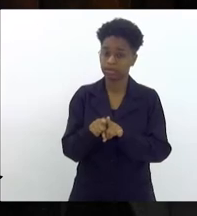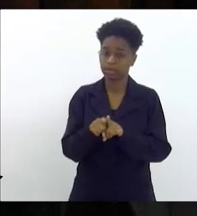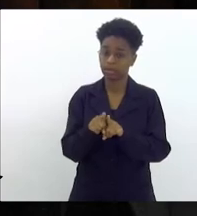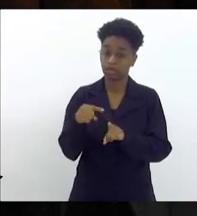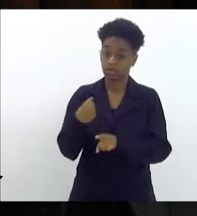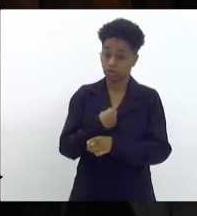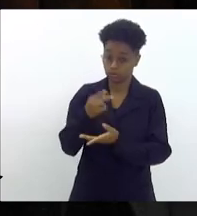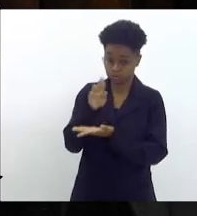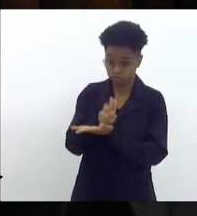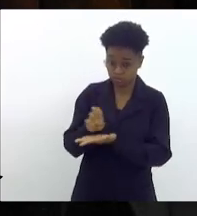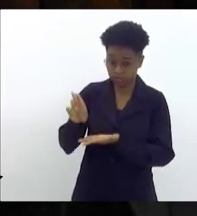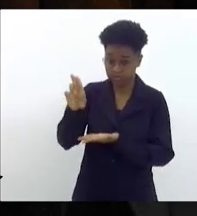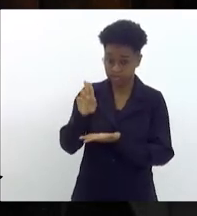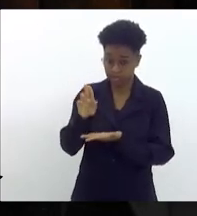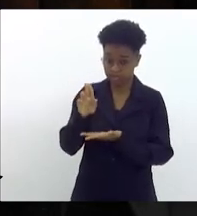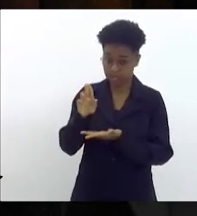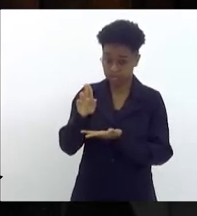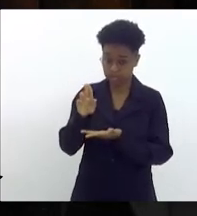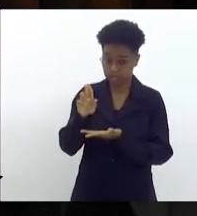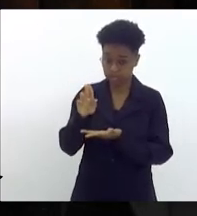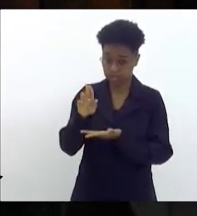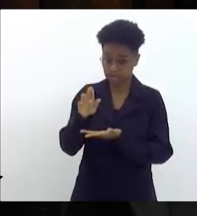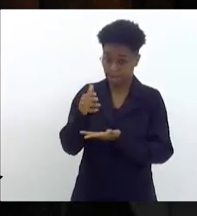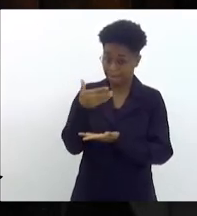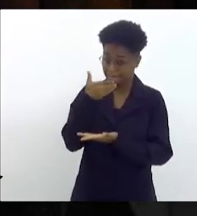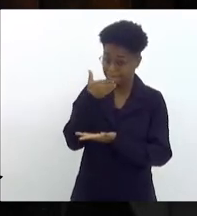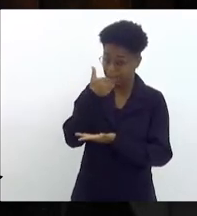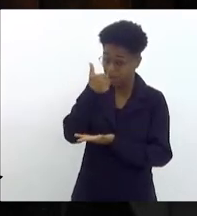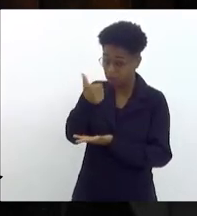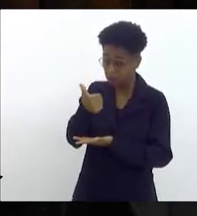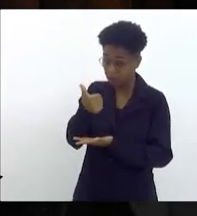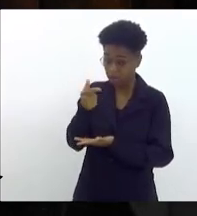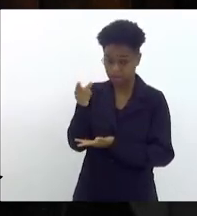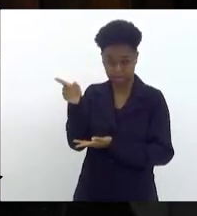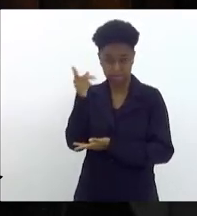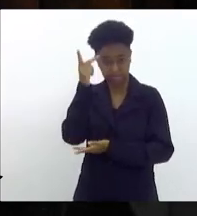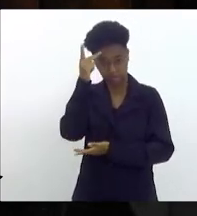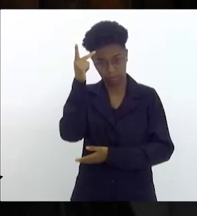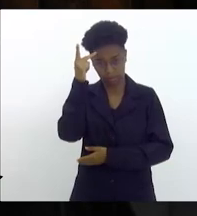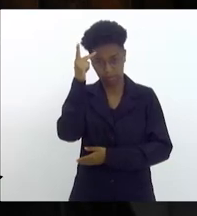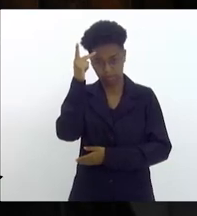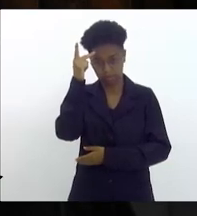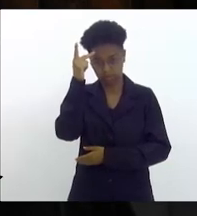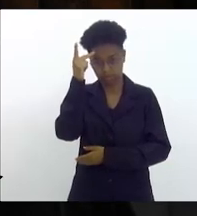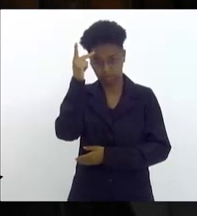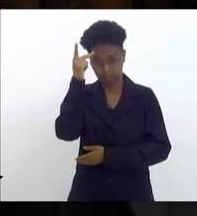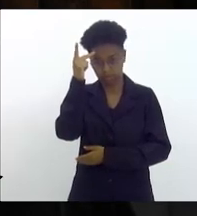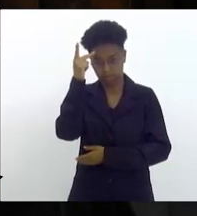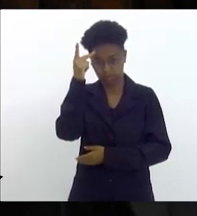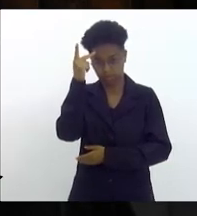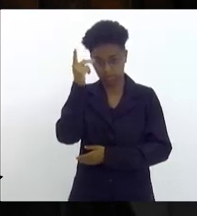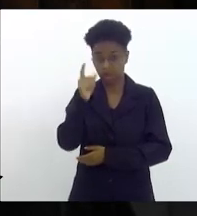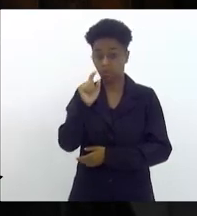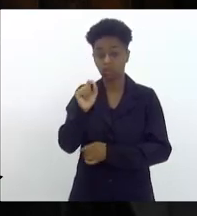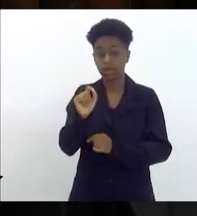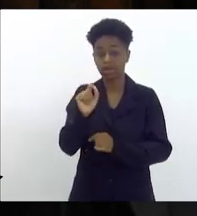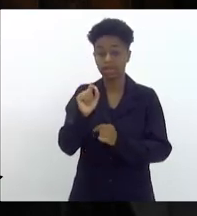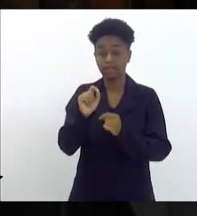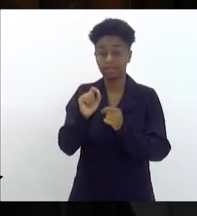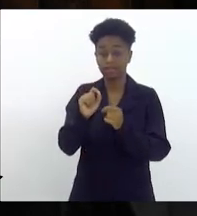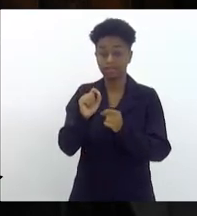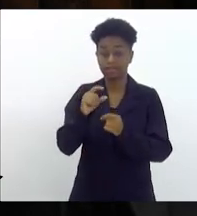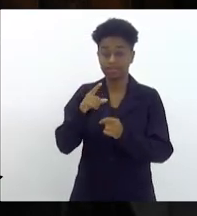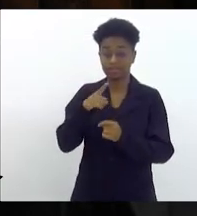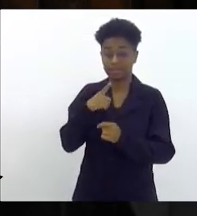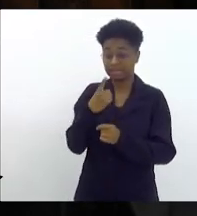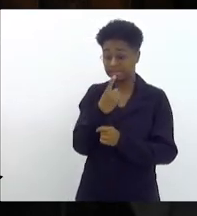universidades. A melhor, que está lá em São Paulo, está depois do centésimo lugar no